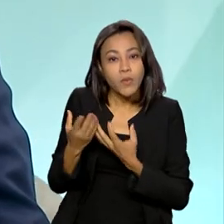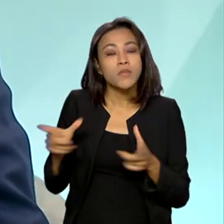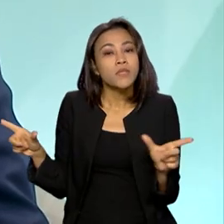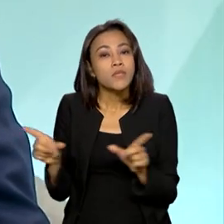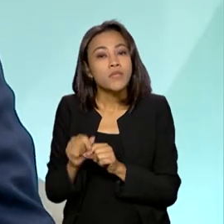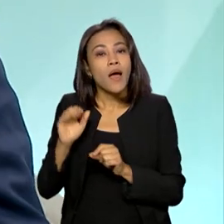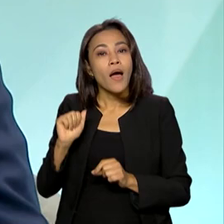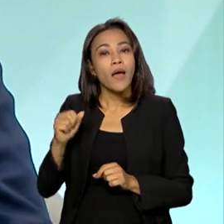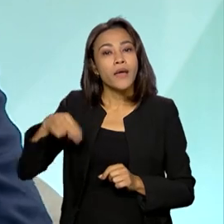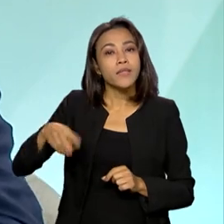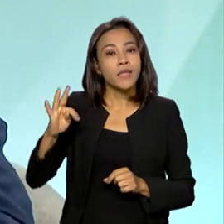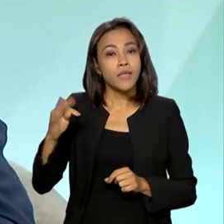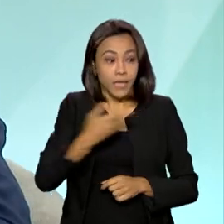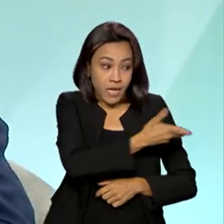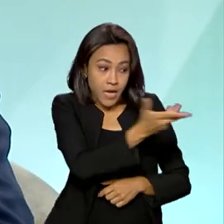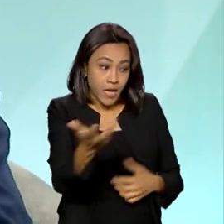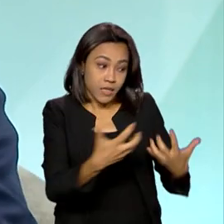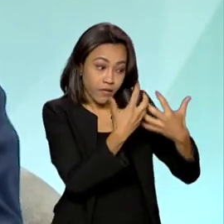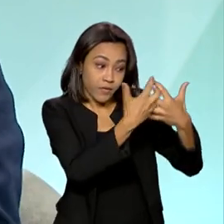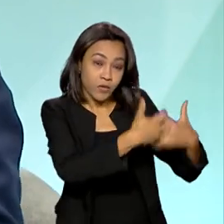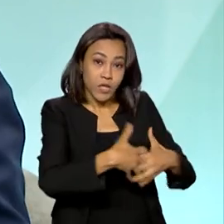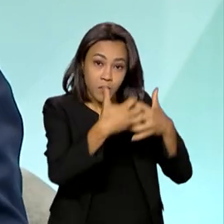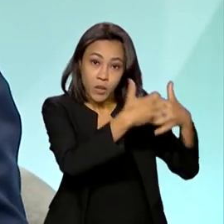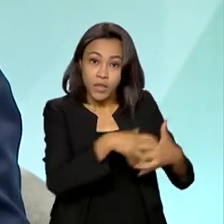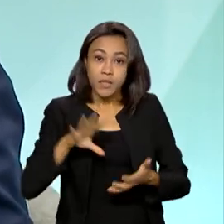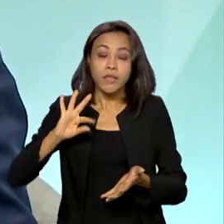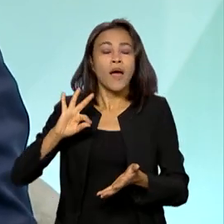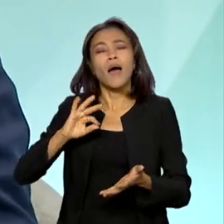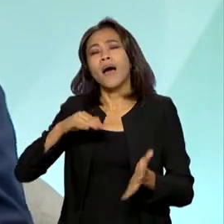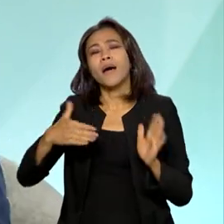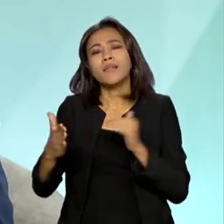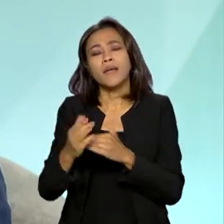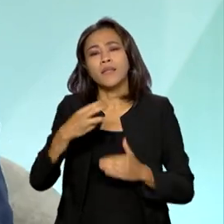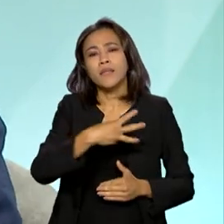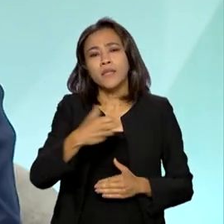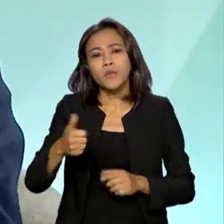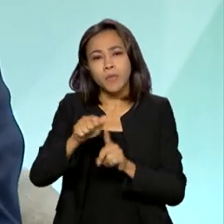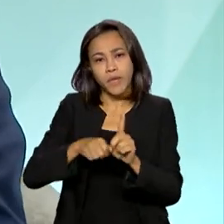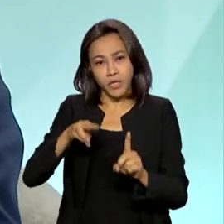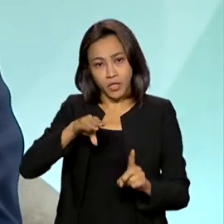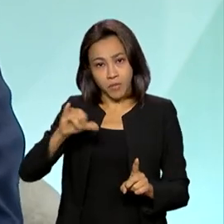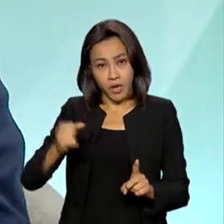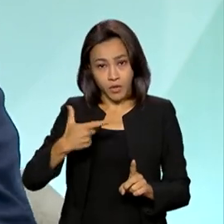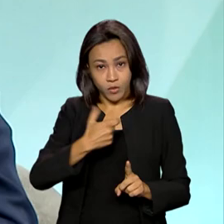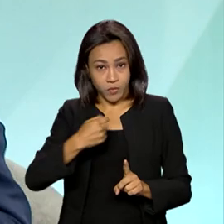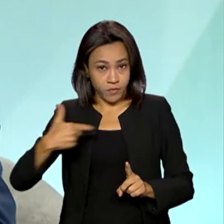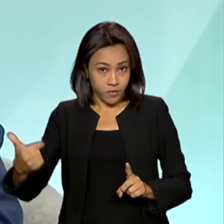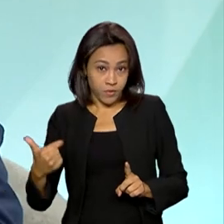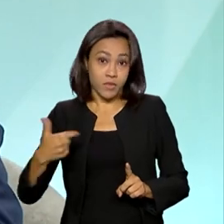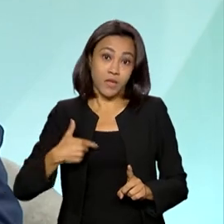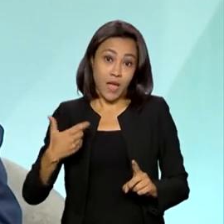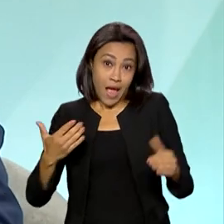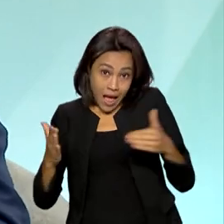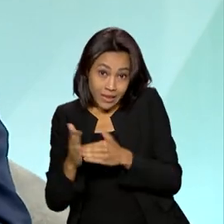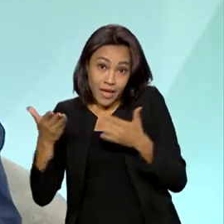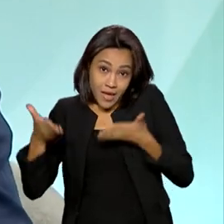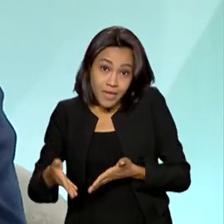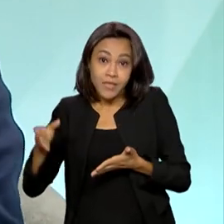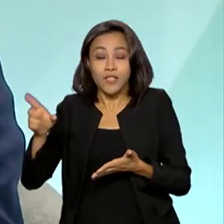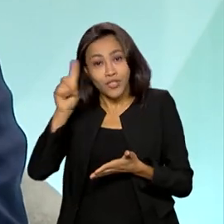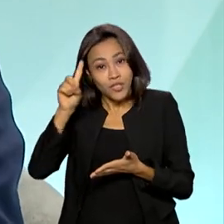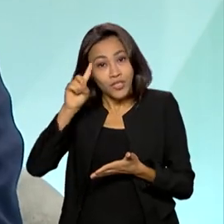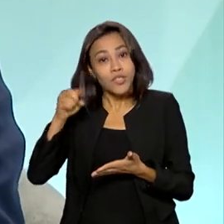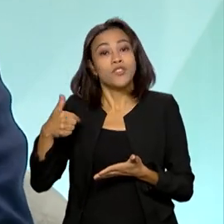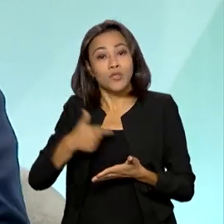caminhoneiros que estavam inscritos até o dia 31 de maio de 2022. Então, todos os caminhoneiros que lá estão inscritos até 31 de maio de